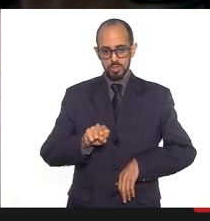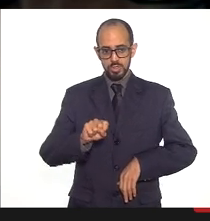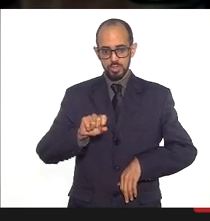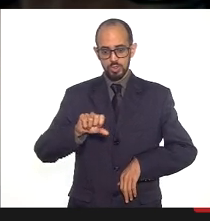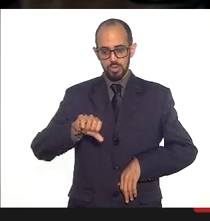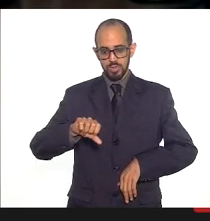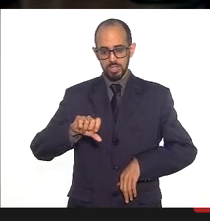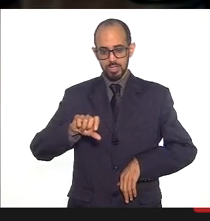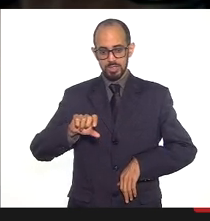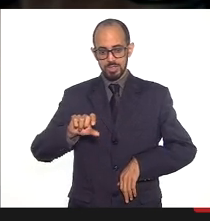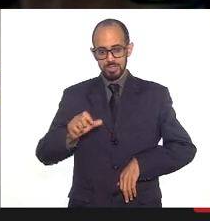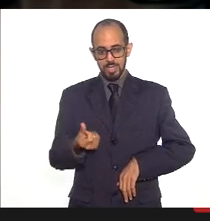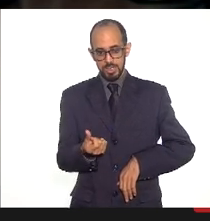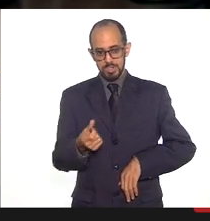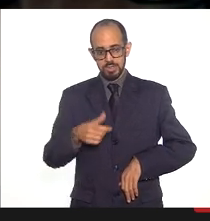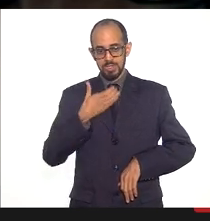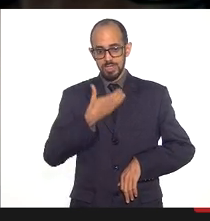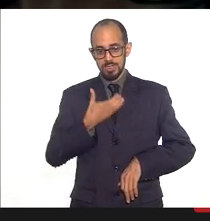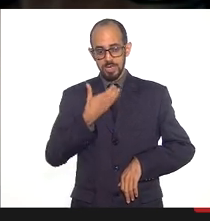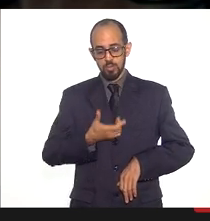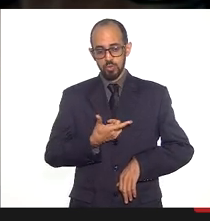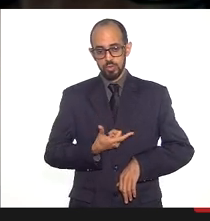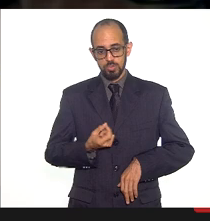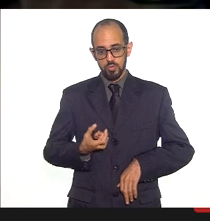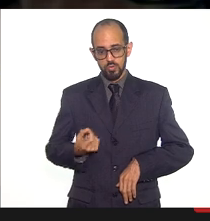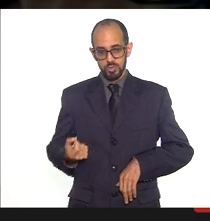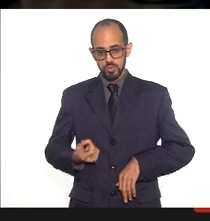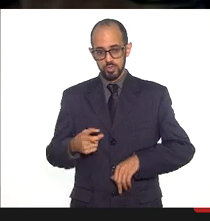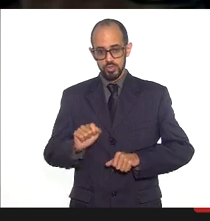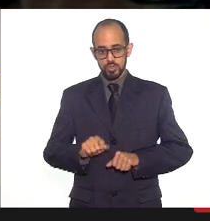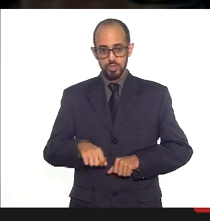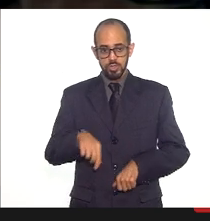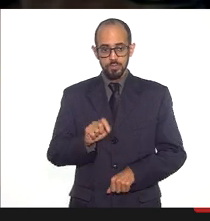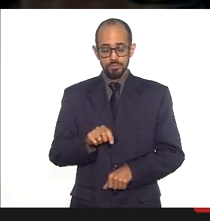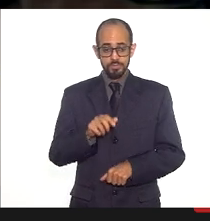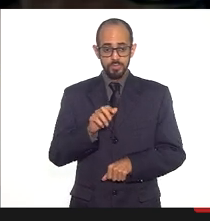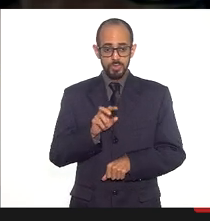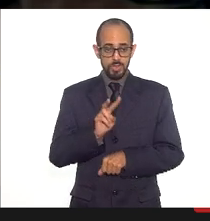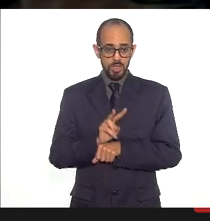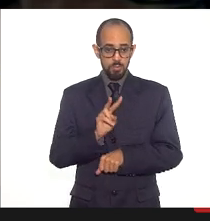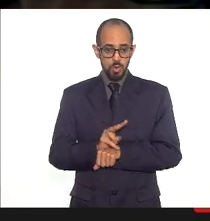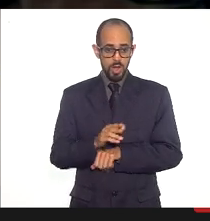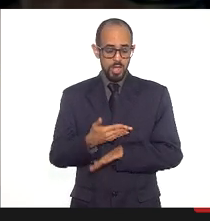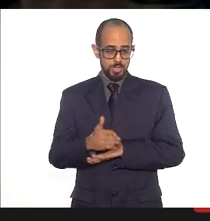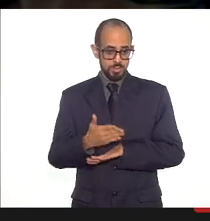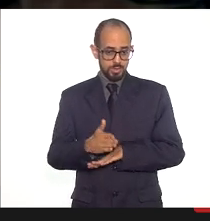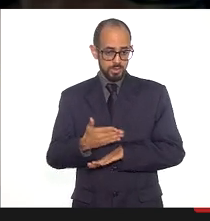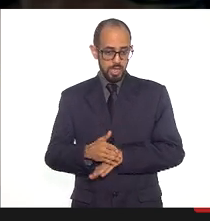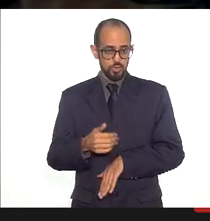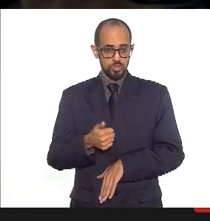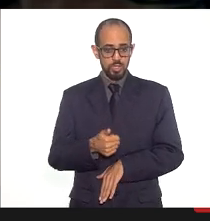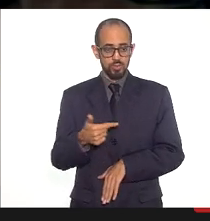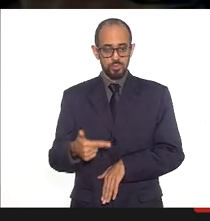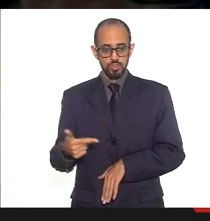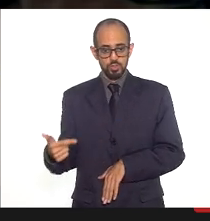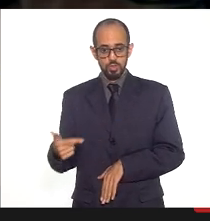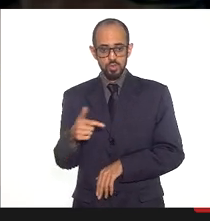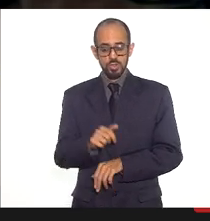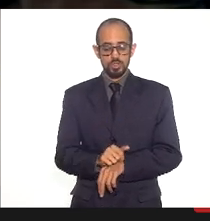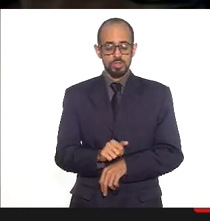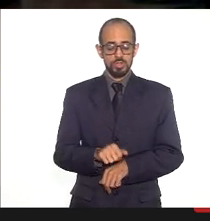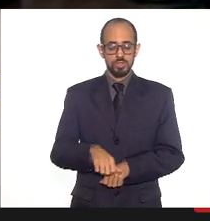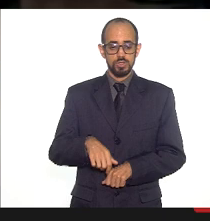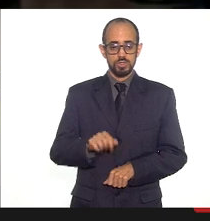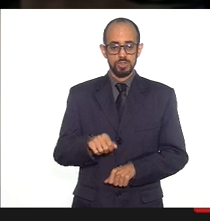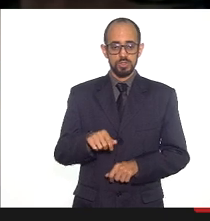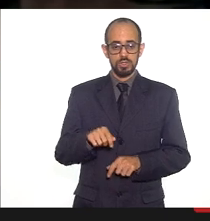a competência de dezembro de 2020 residentes 113 profissionais a competência de janeiro de 2021